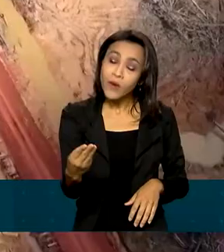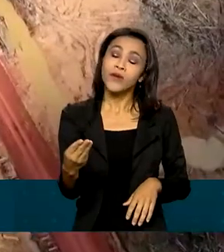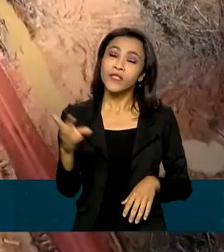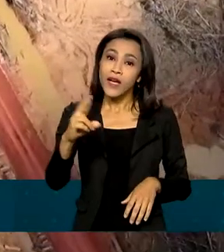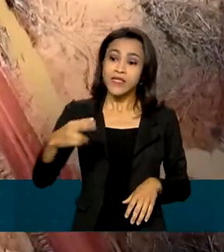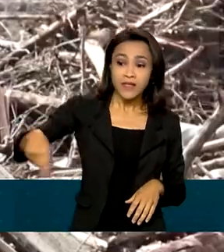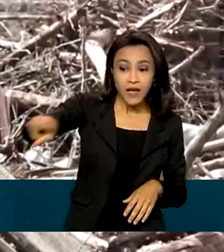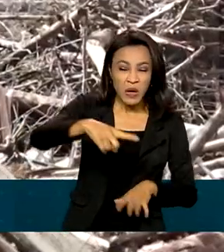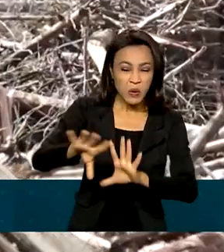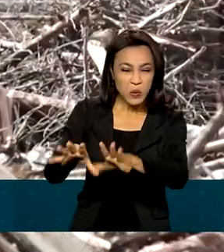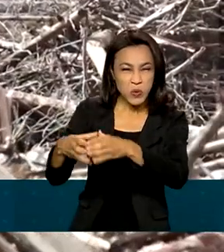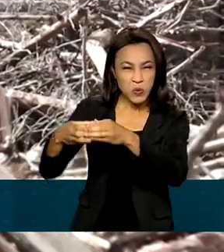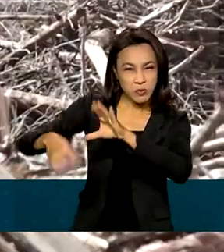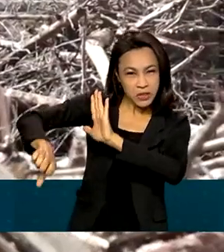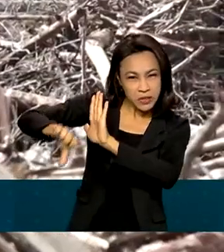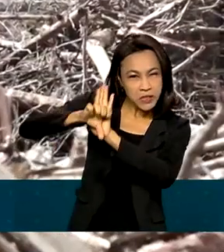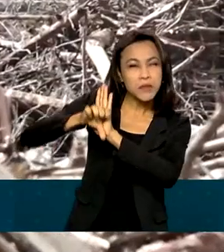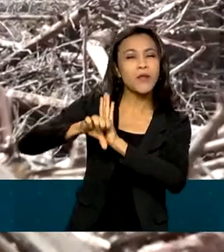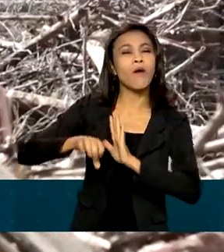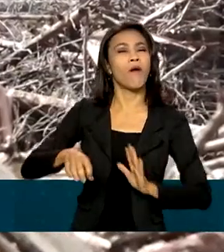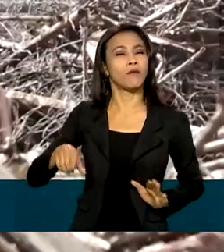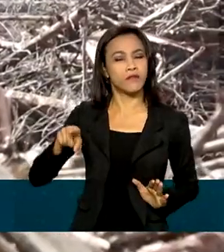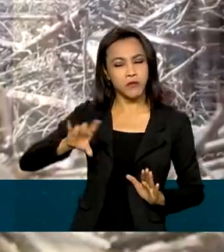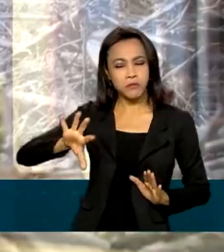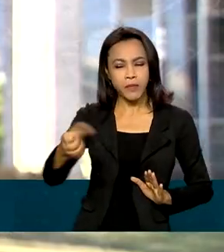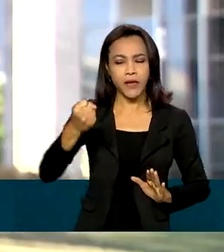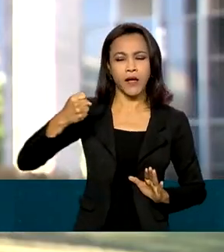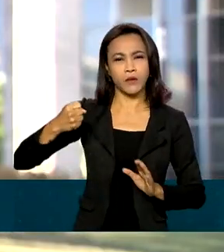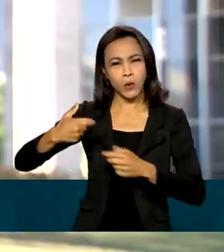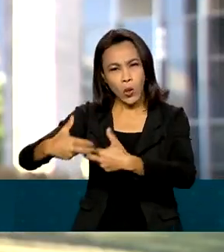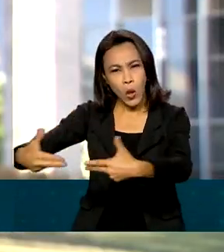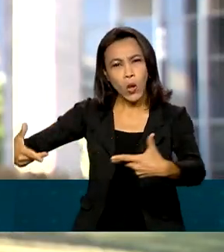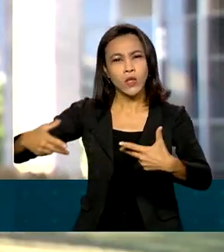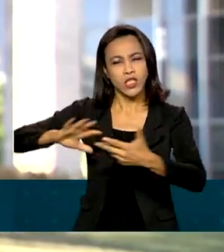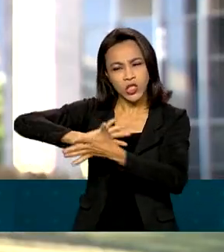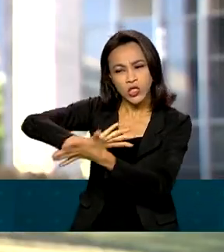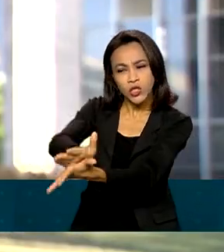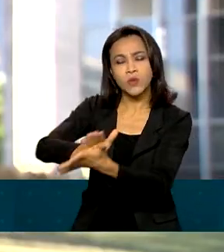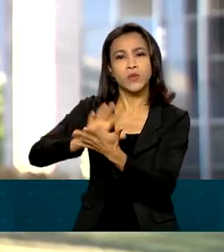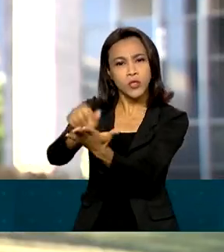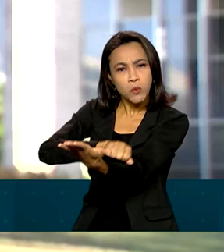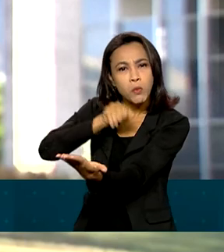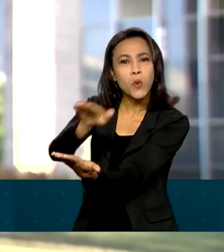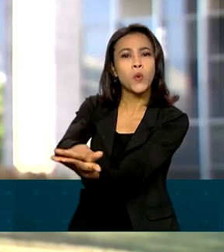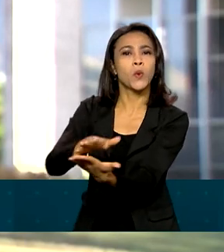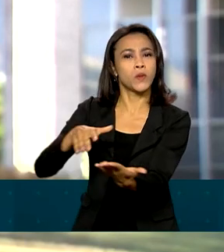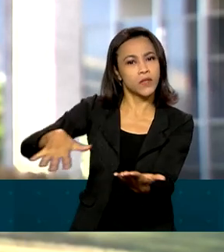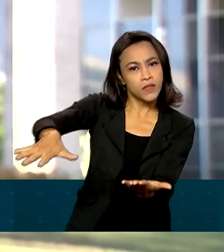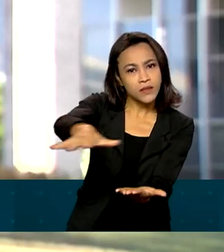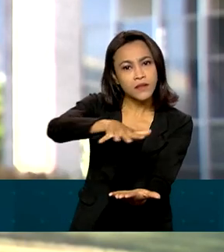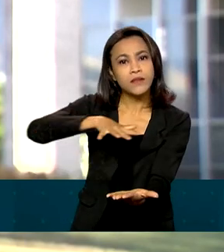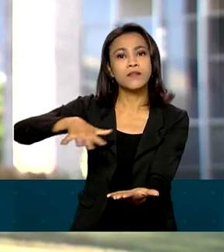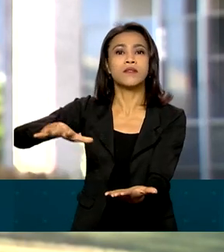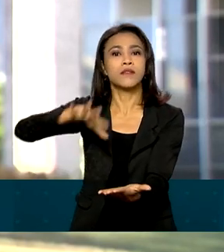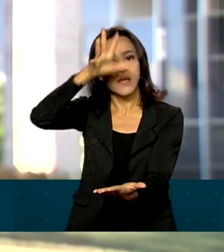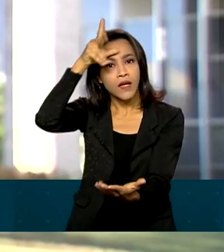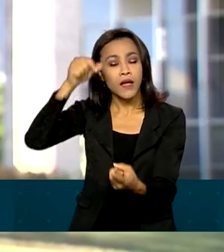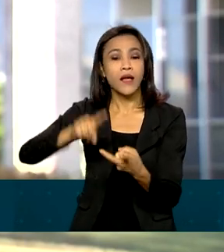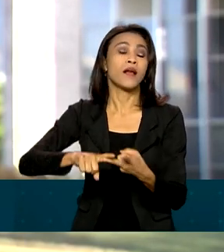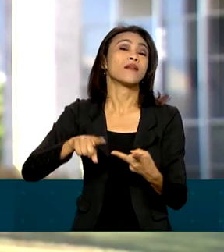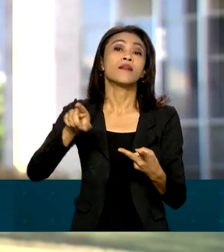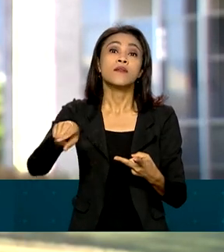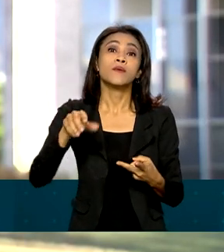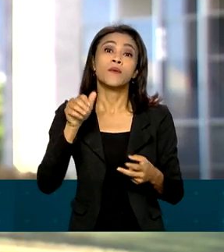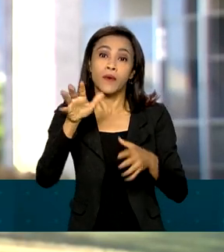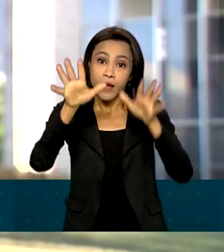criminosos ambientais, como resultado de bens apreendidos, destruídos e multas aplicadas em áreas do Amazonas, Acre, Pará e